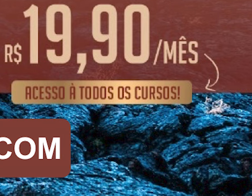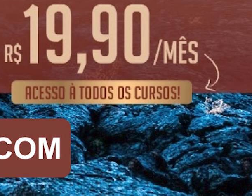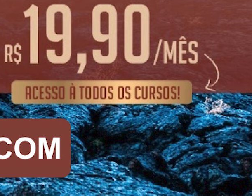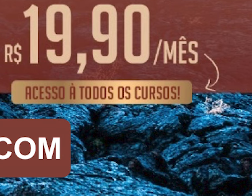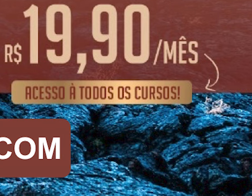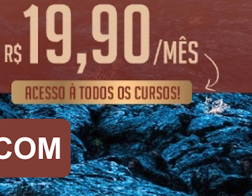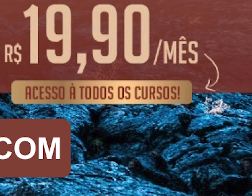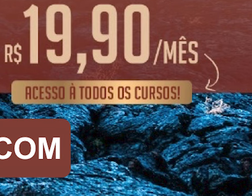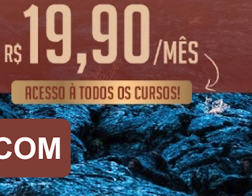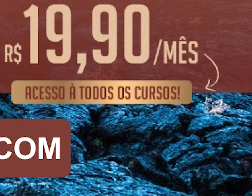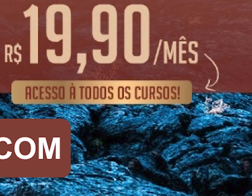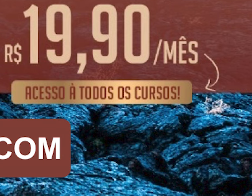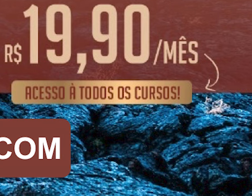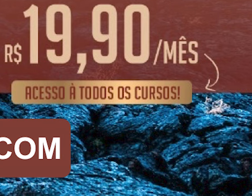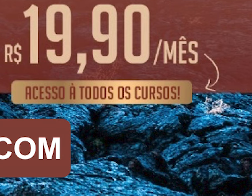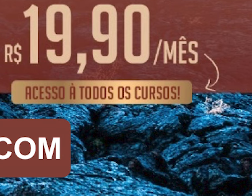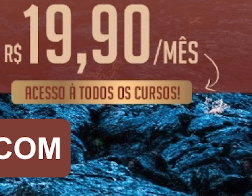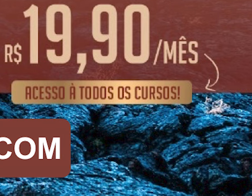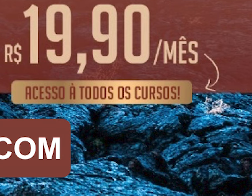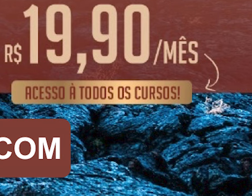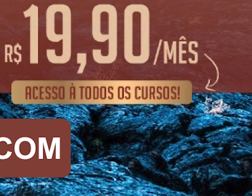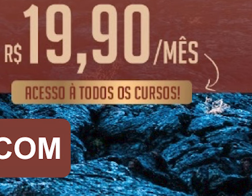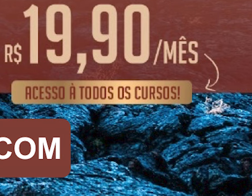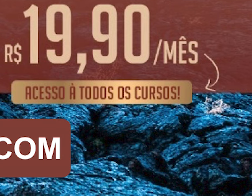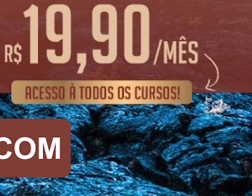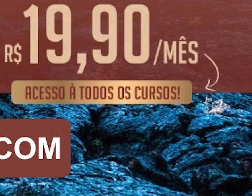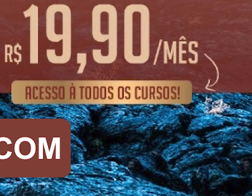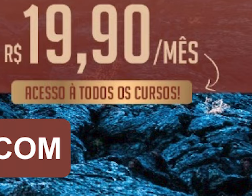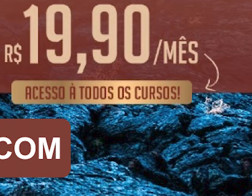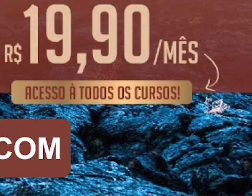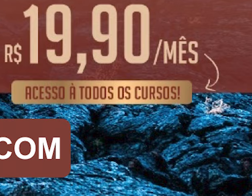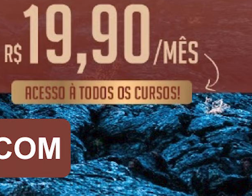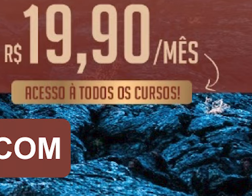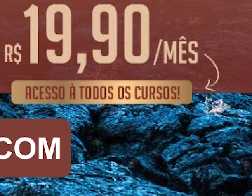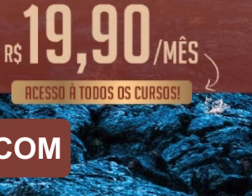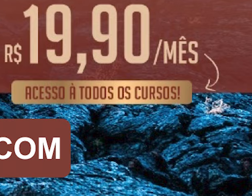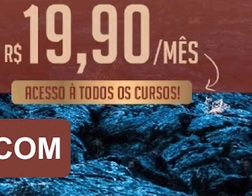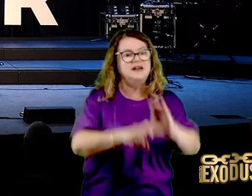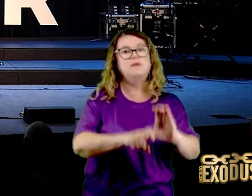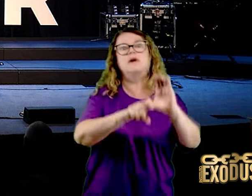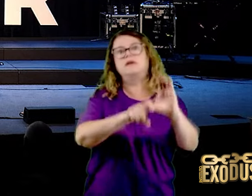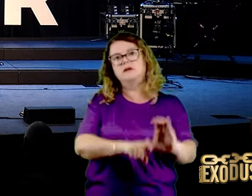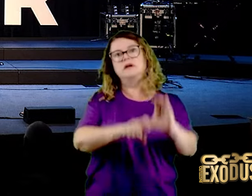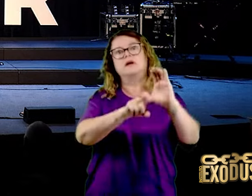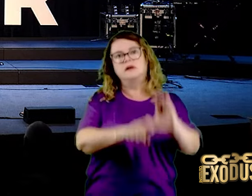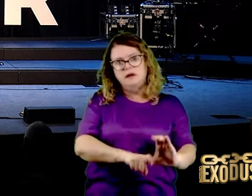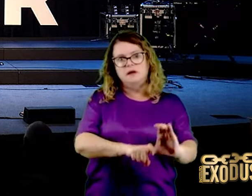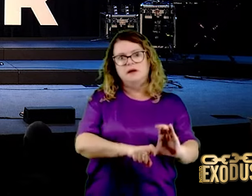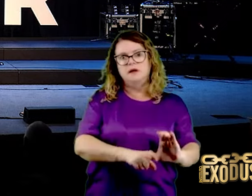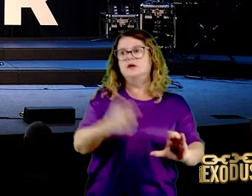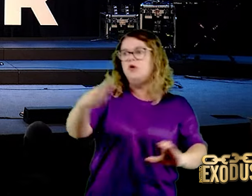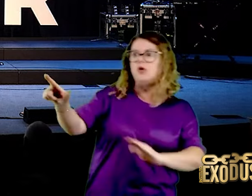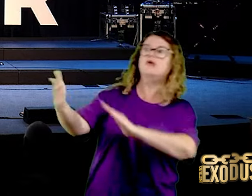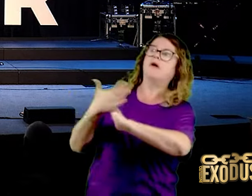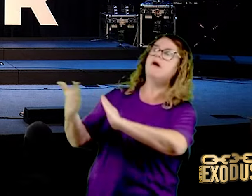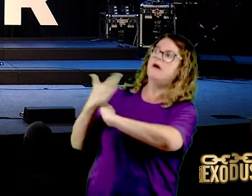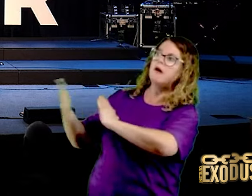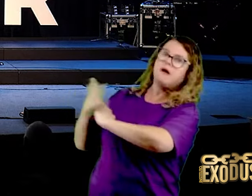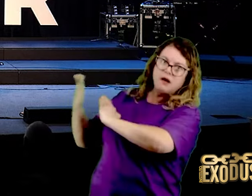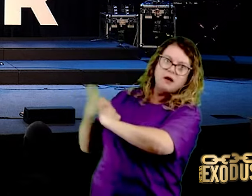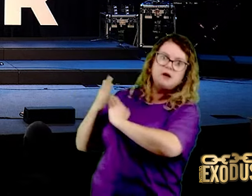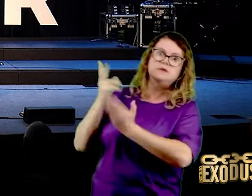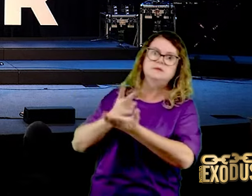é que é fácil de vencer. Porque você não pode ser vítima e ficar dependendo da arma dos outros. Na